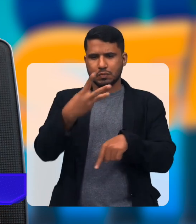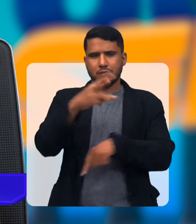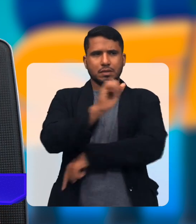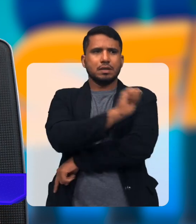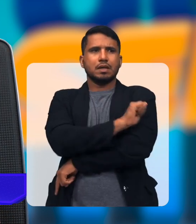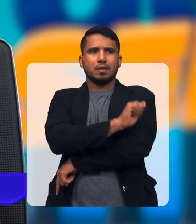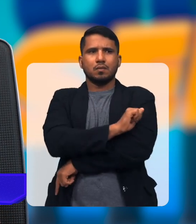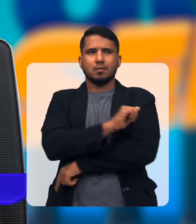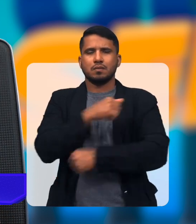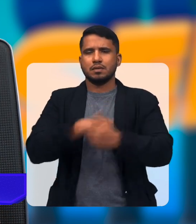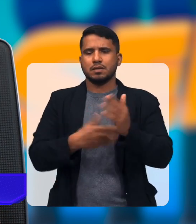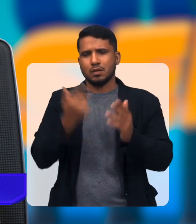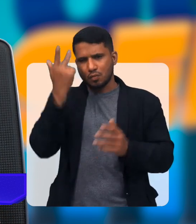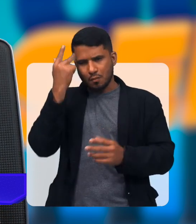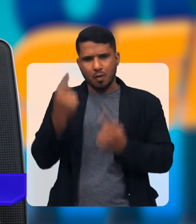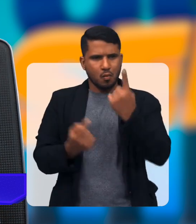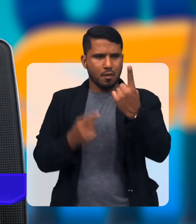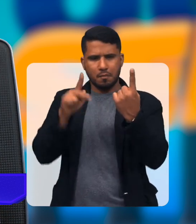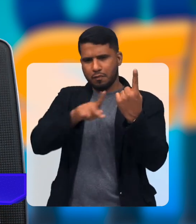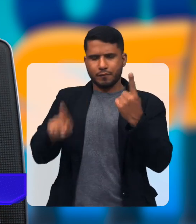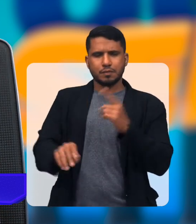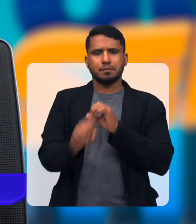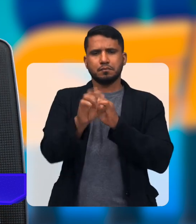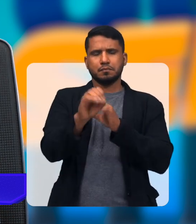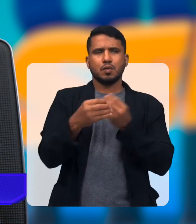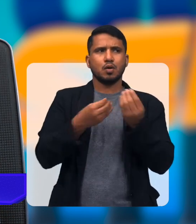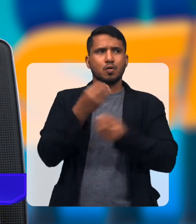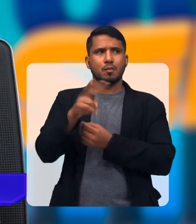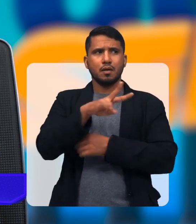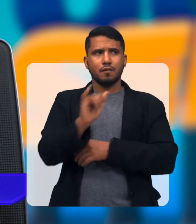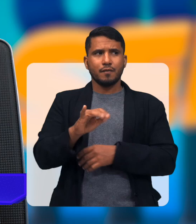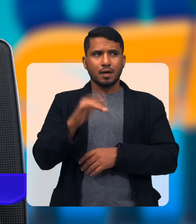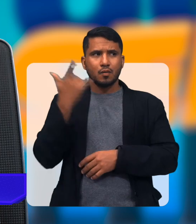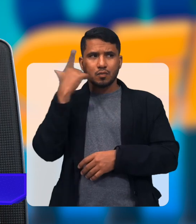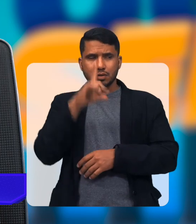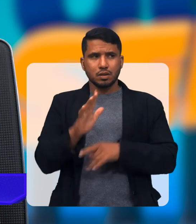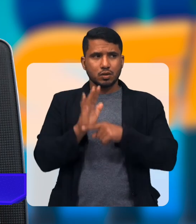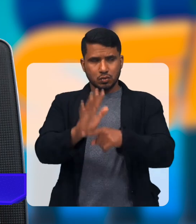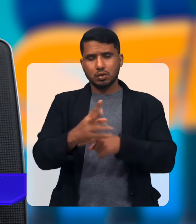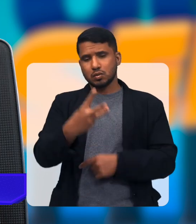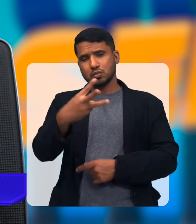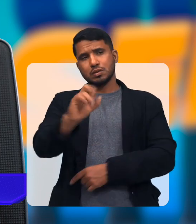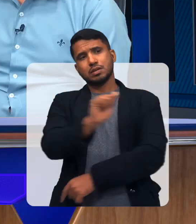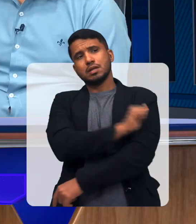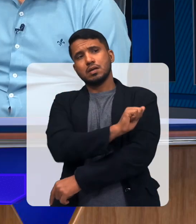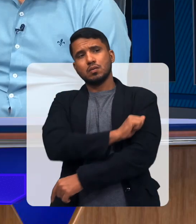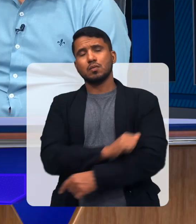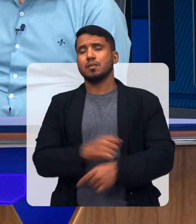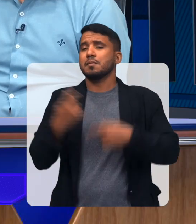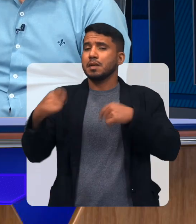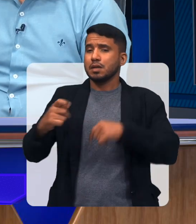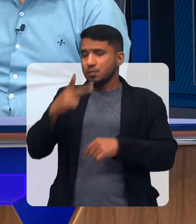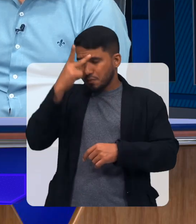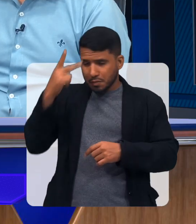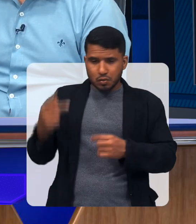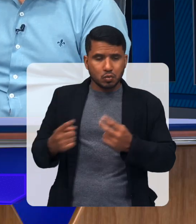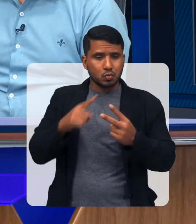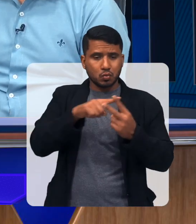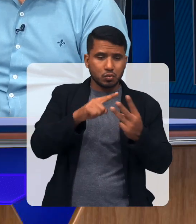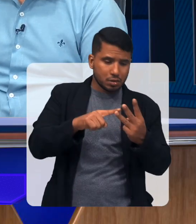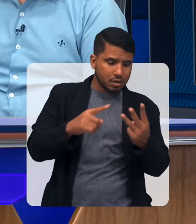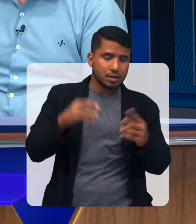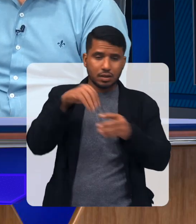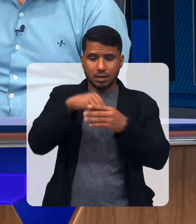com 30 alunos Uma professora, ela não dá conta Não Não tiver um auxiliar